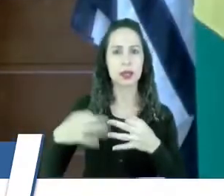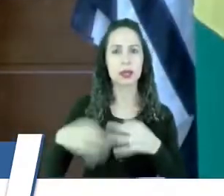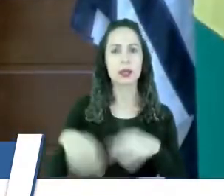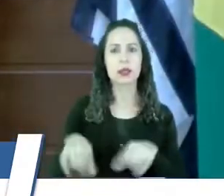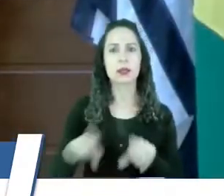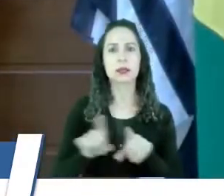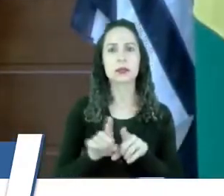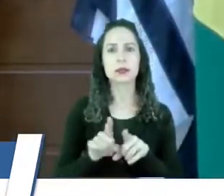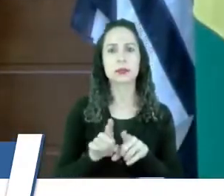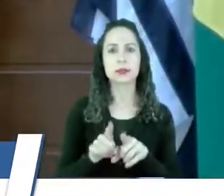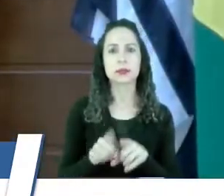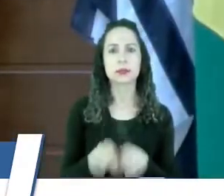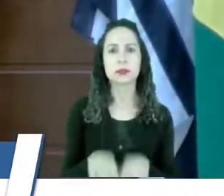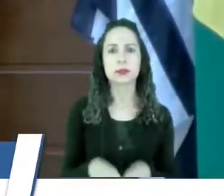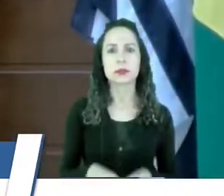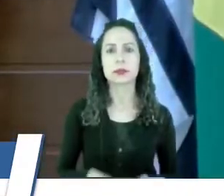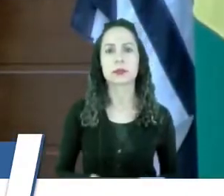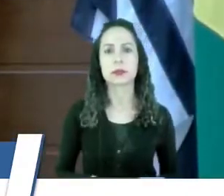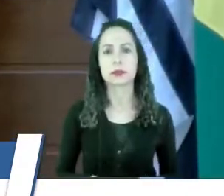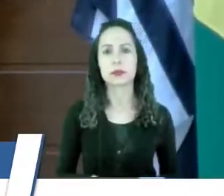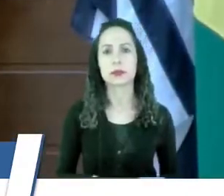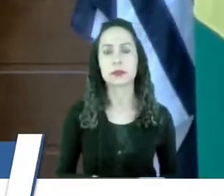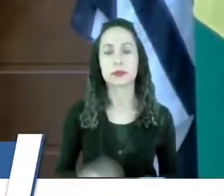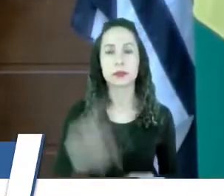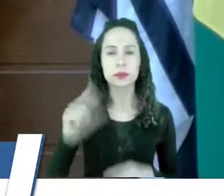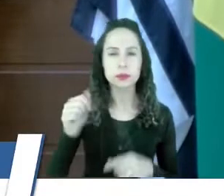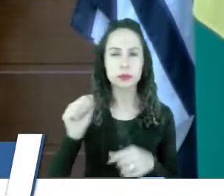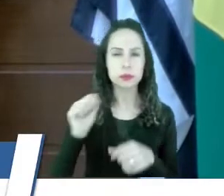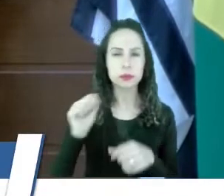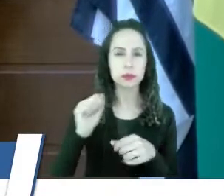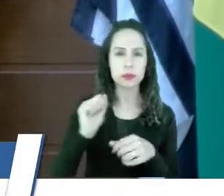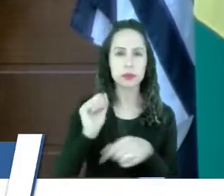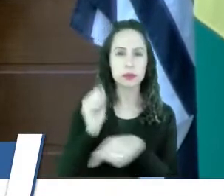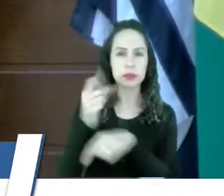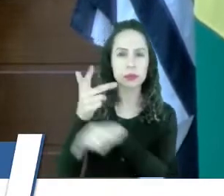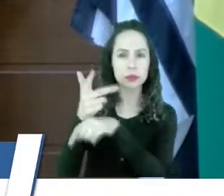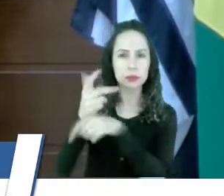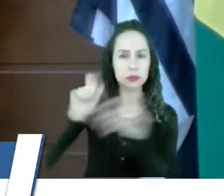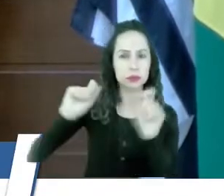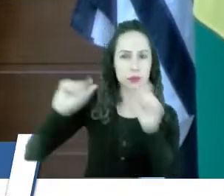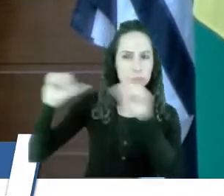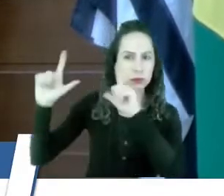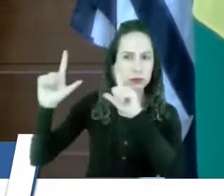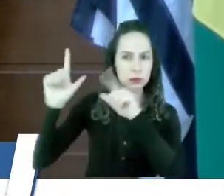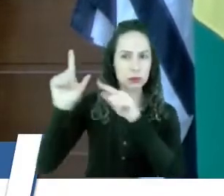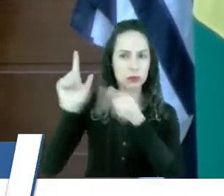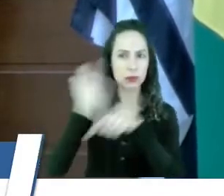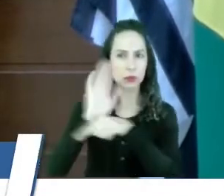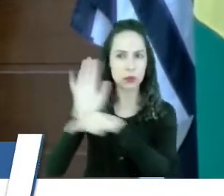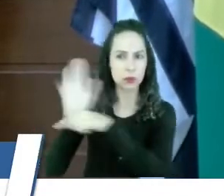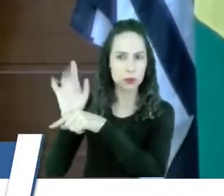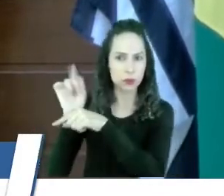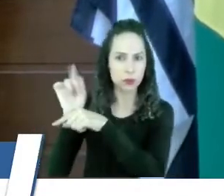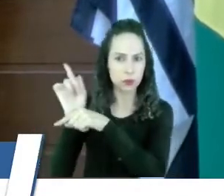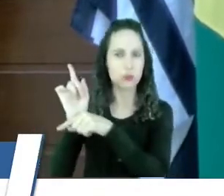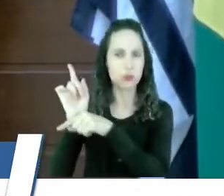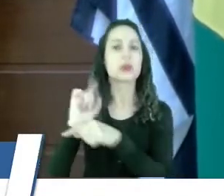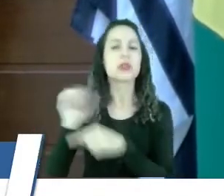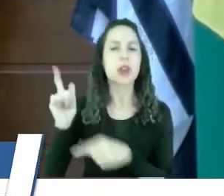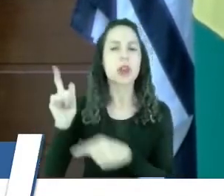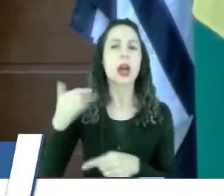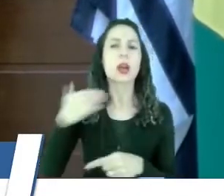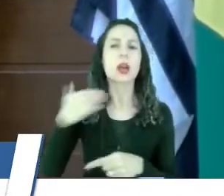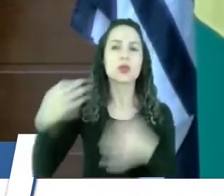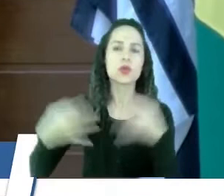vídeo no telão, lá no TJ diversas vezes já foi rejeitado,